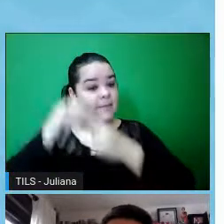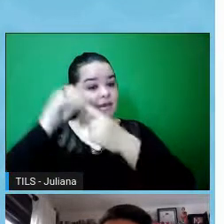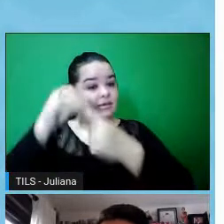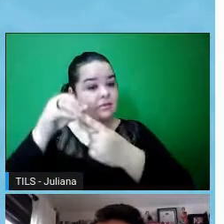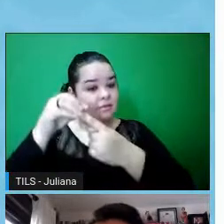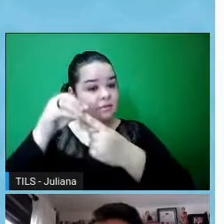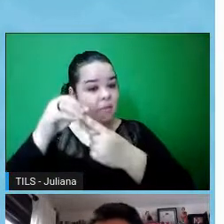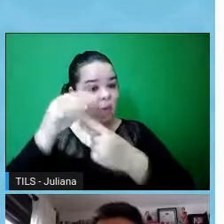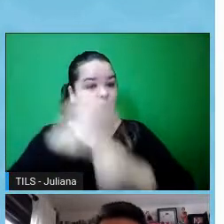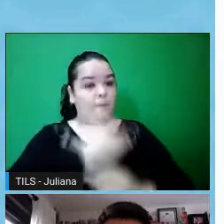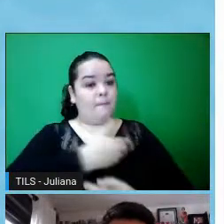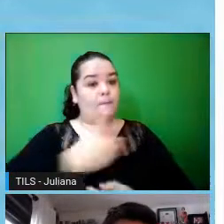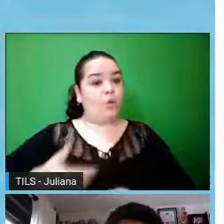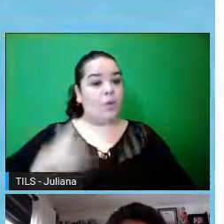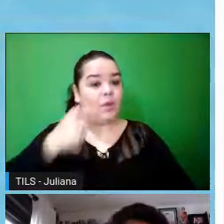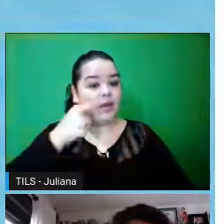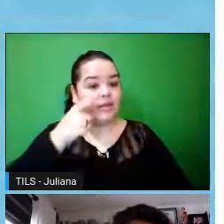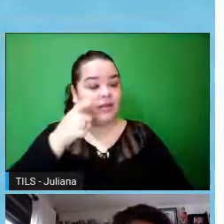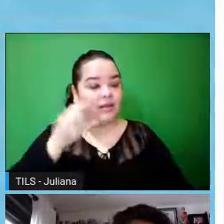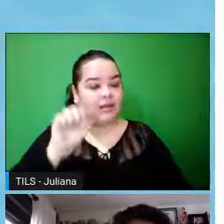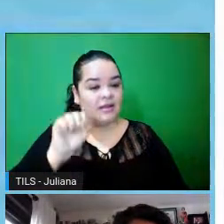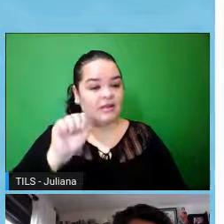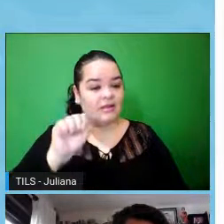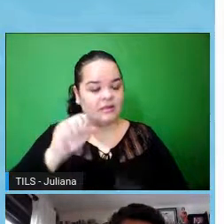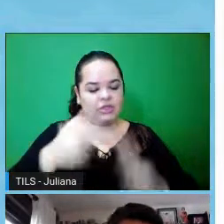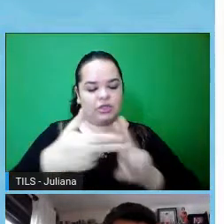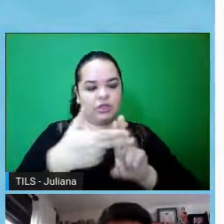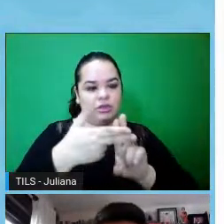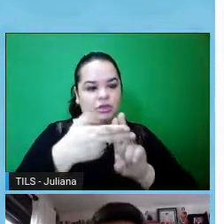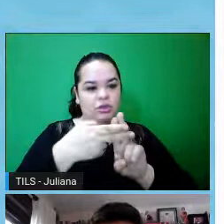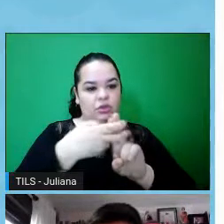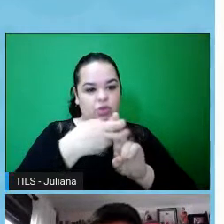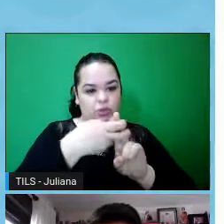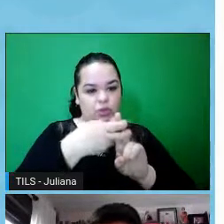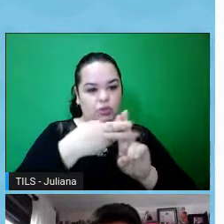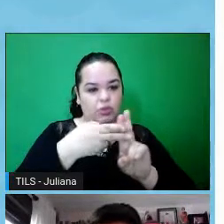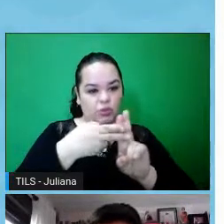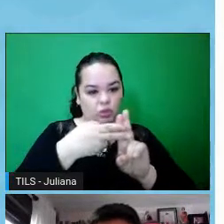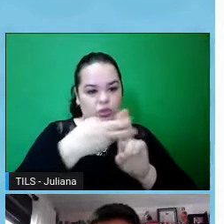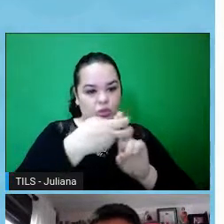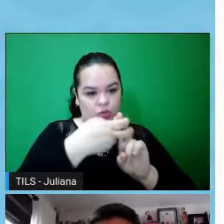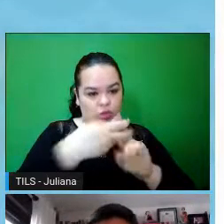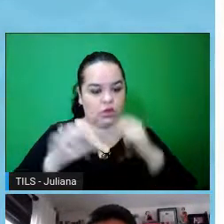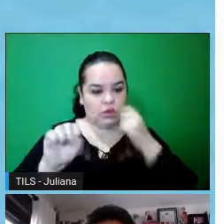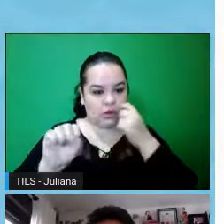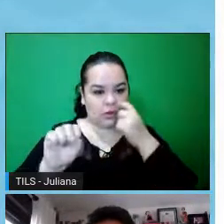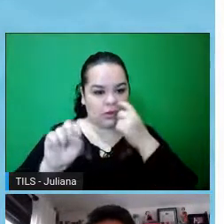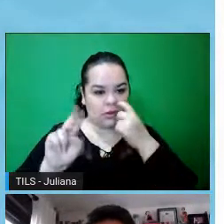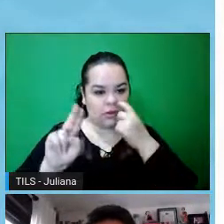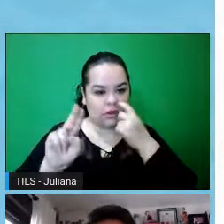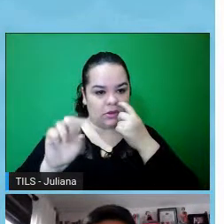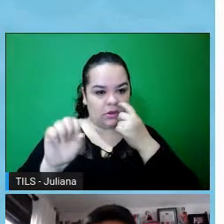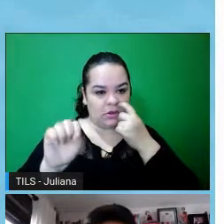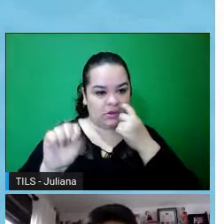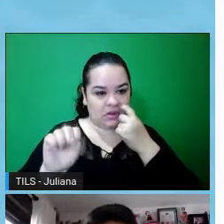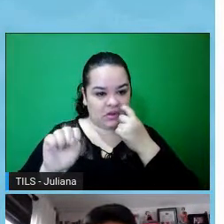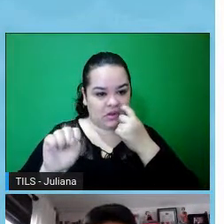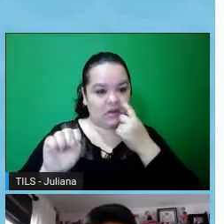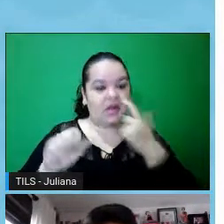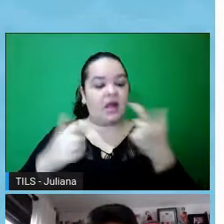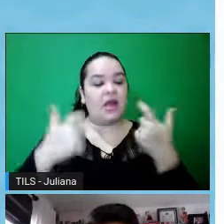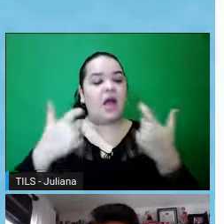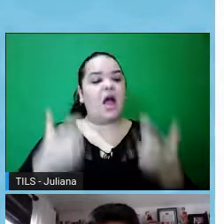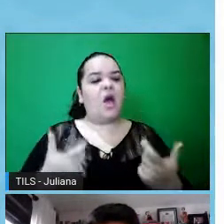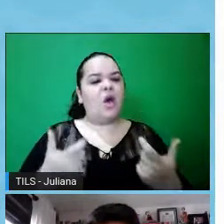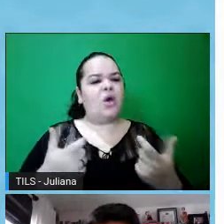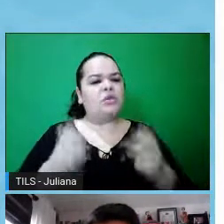estratégico nas prioridades do SUS, né, então a gente tem que ter muito claro em mente que o berço, né, quando eu digo berço, é de onde surgiu